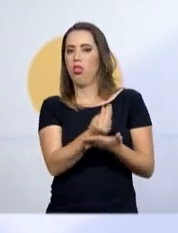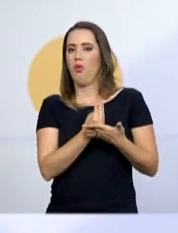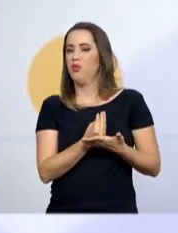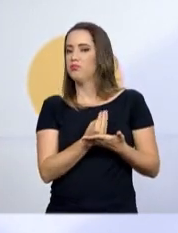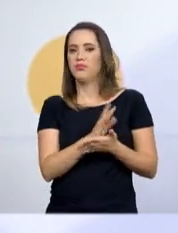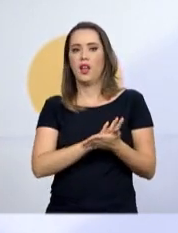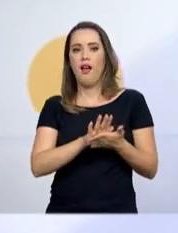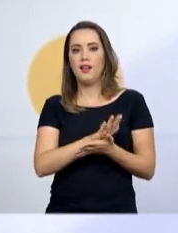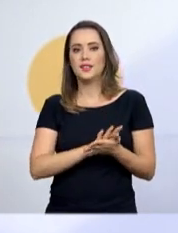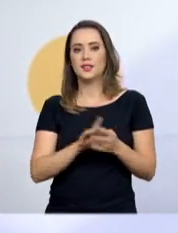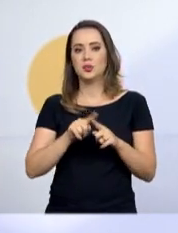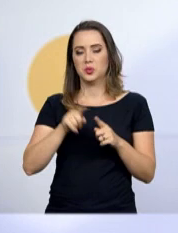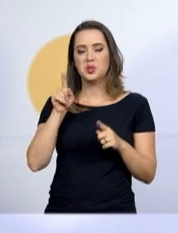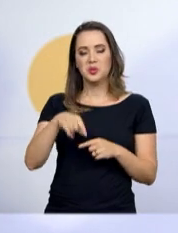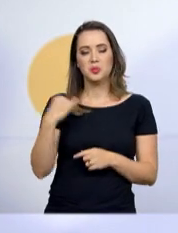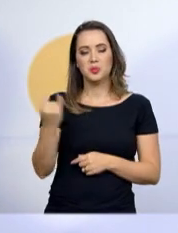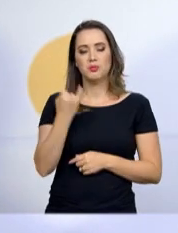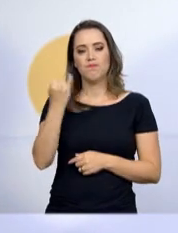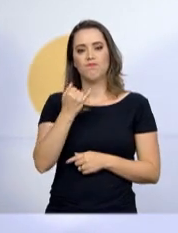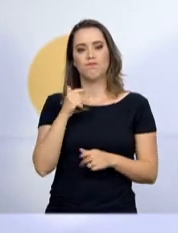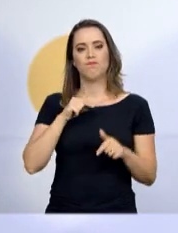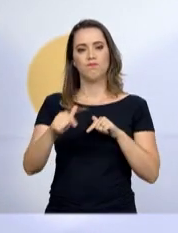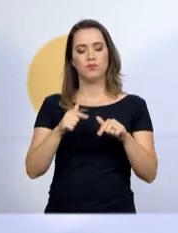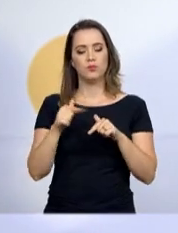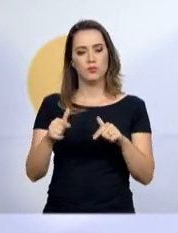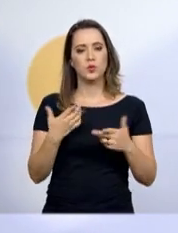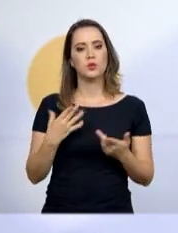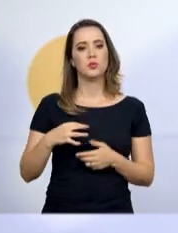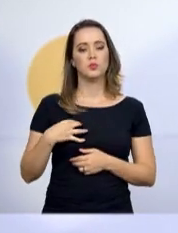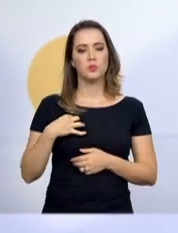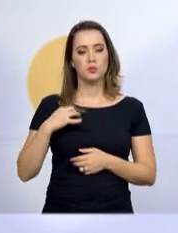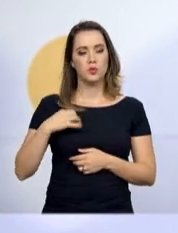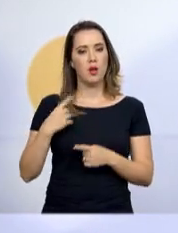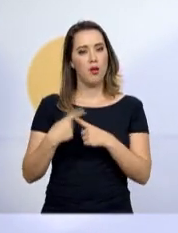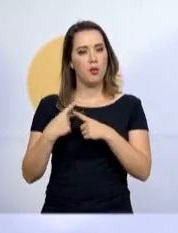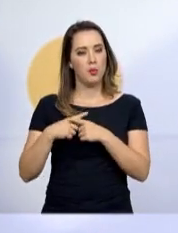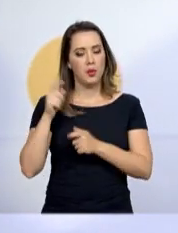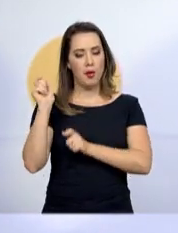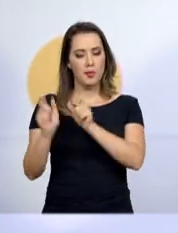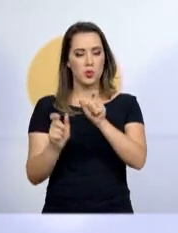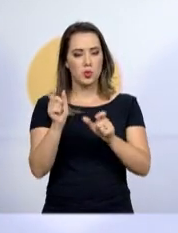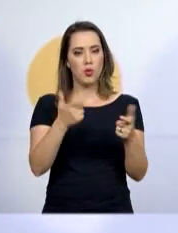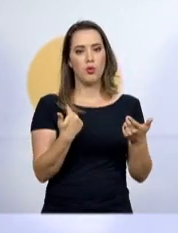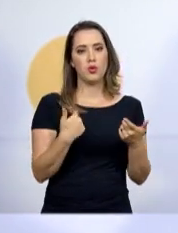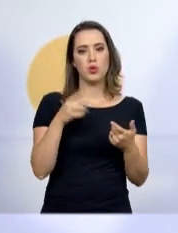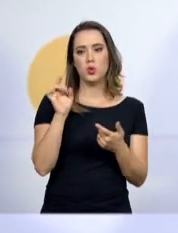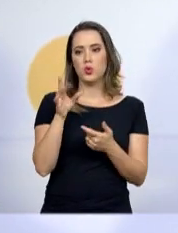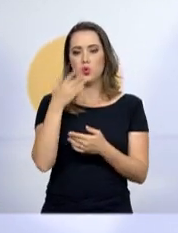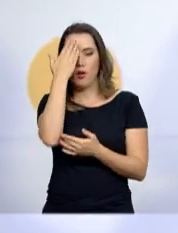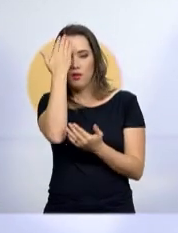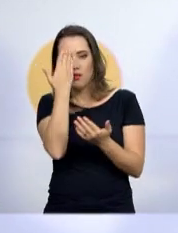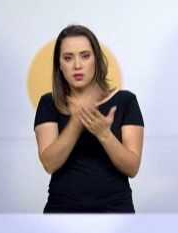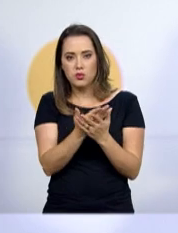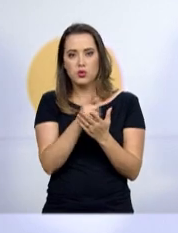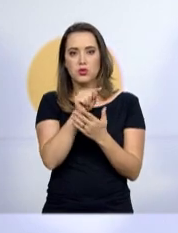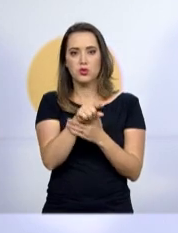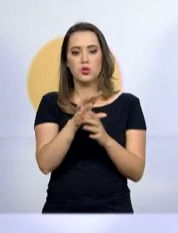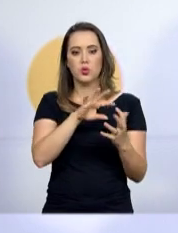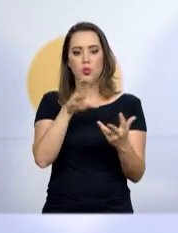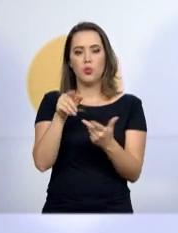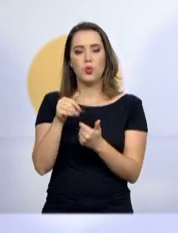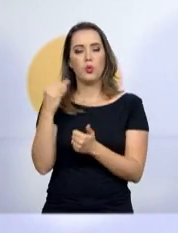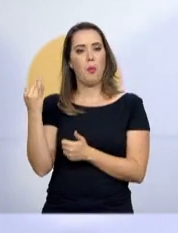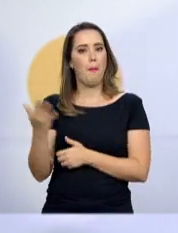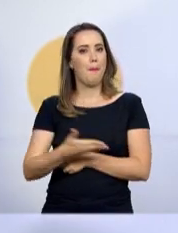penso eu, do voluntariado, porque o voluntário é aquele que não apenas acredita num mundo